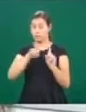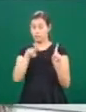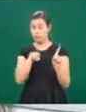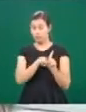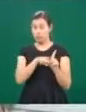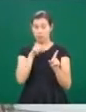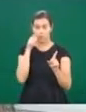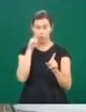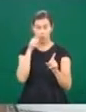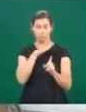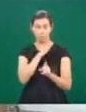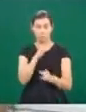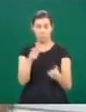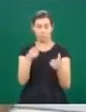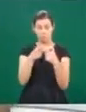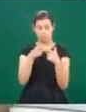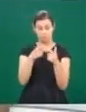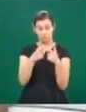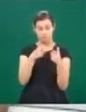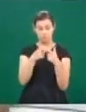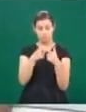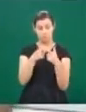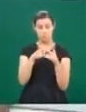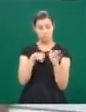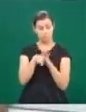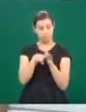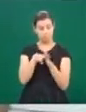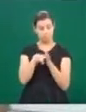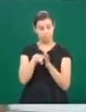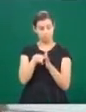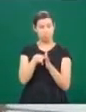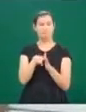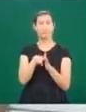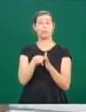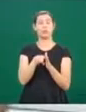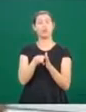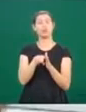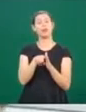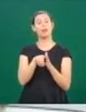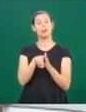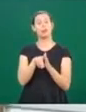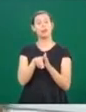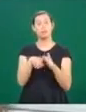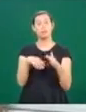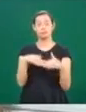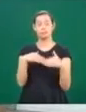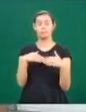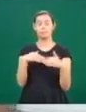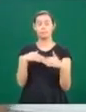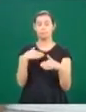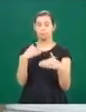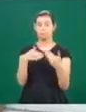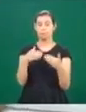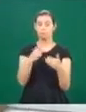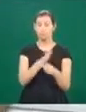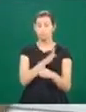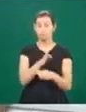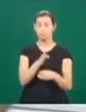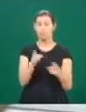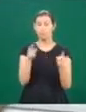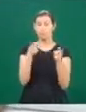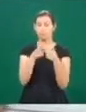a seis meses antes, a gente procura o ginecologista e começa a usar todo esse arsenal, atividade